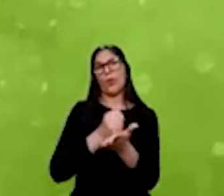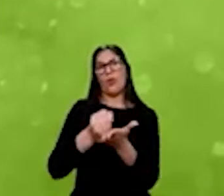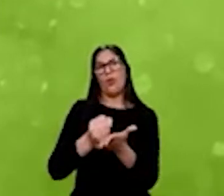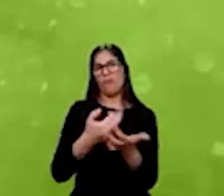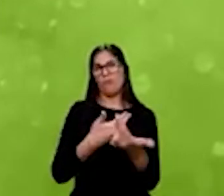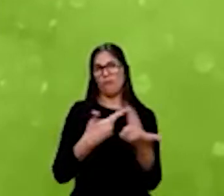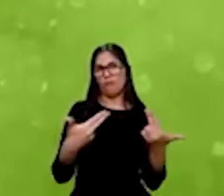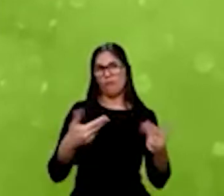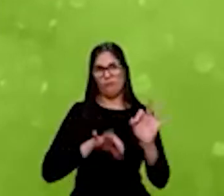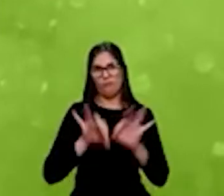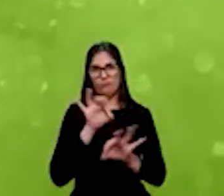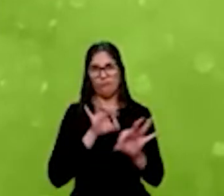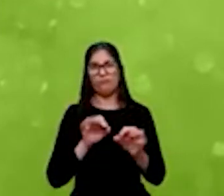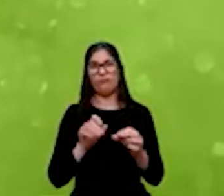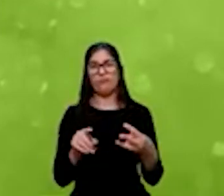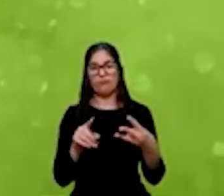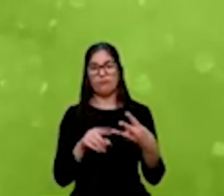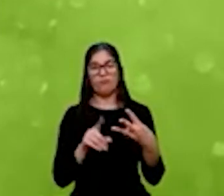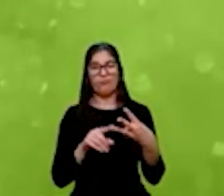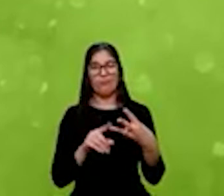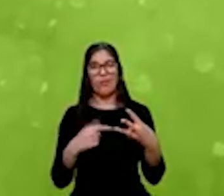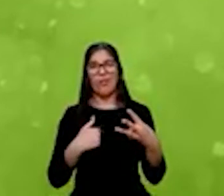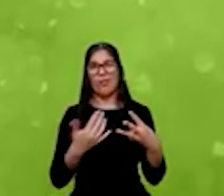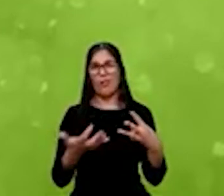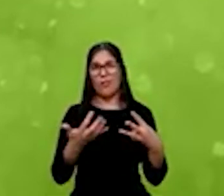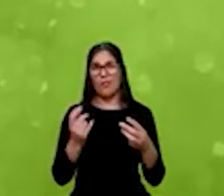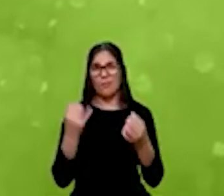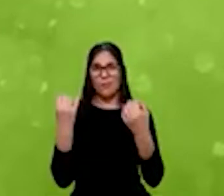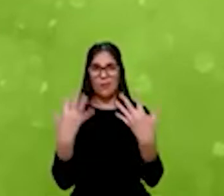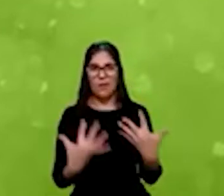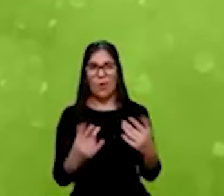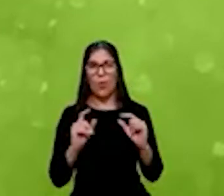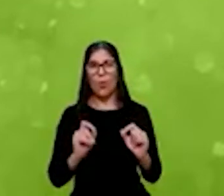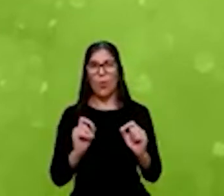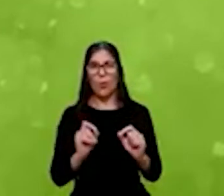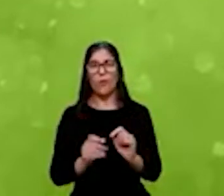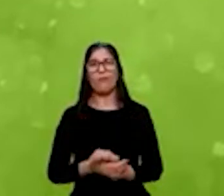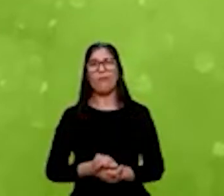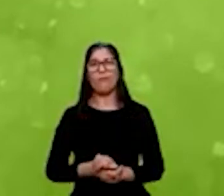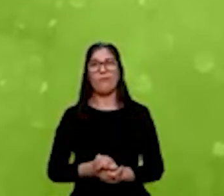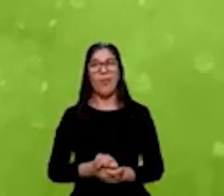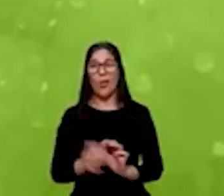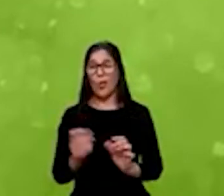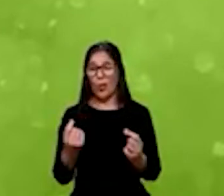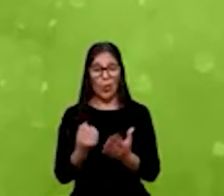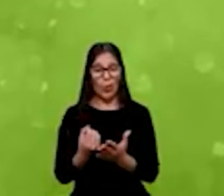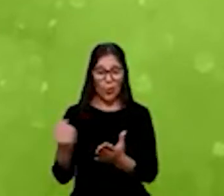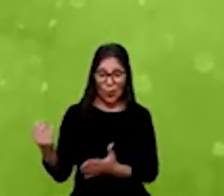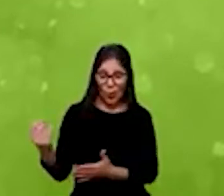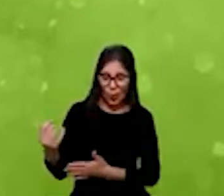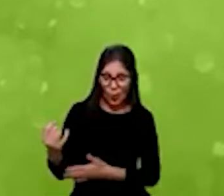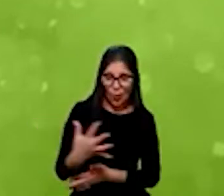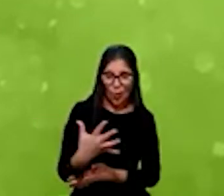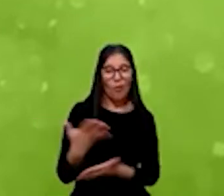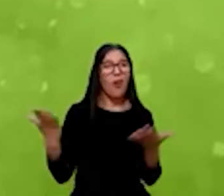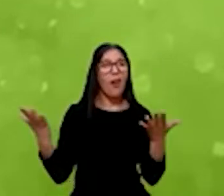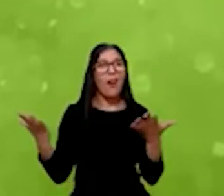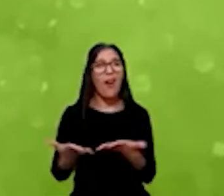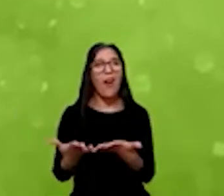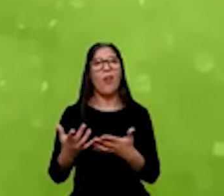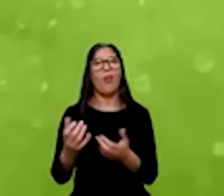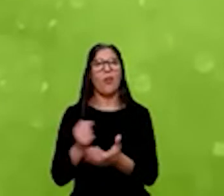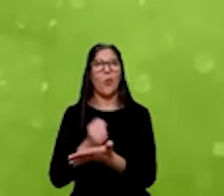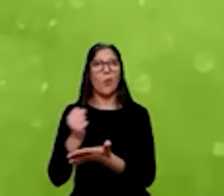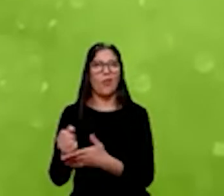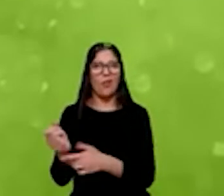O terceiro fundo que eu gostaria de destacar, que a gente acabou de lançar um edital para selecionar o gestor. Então, a